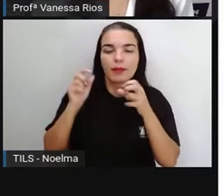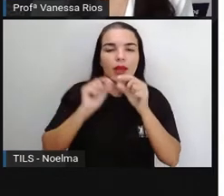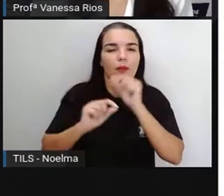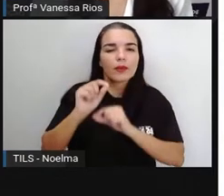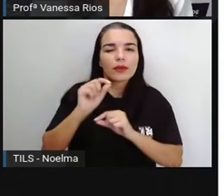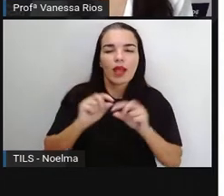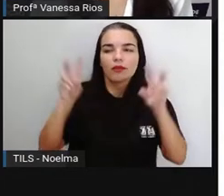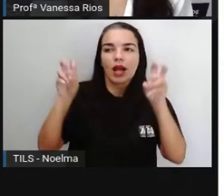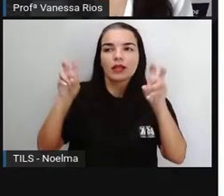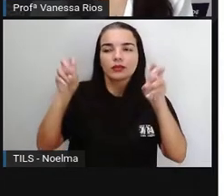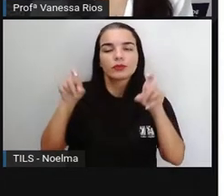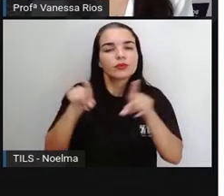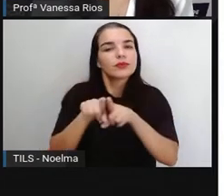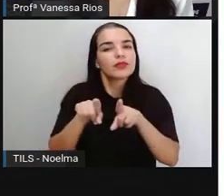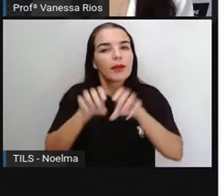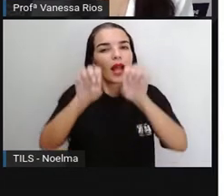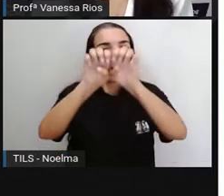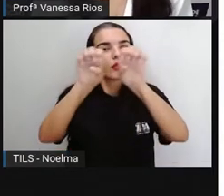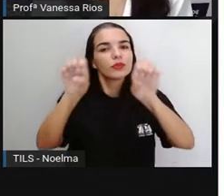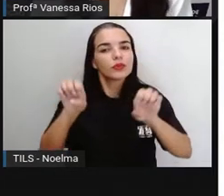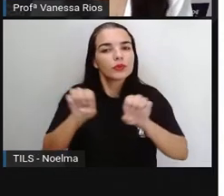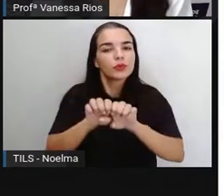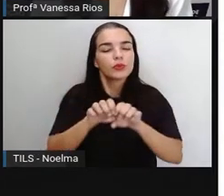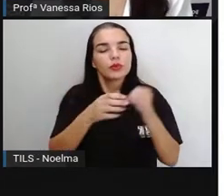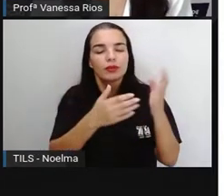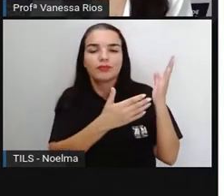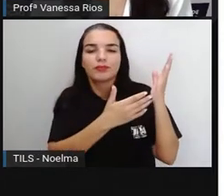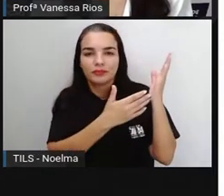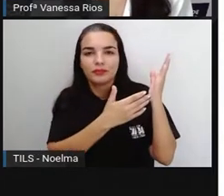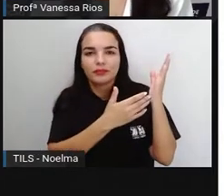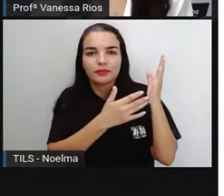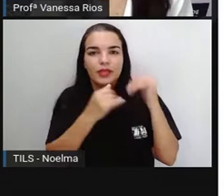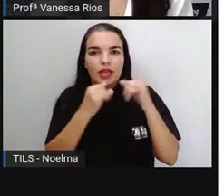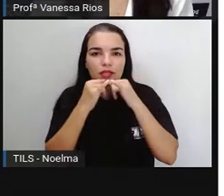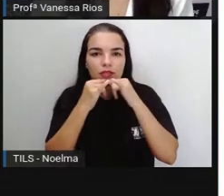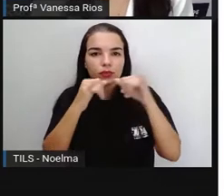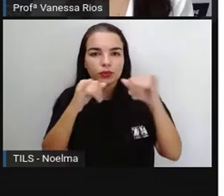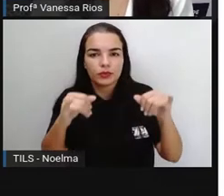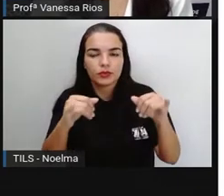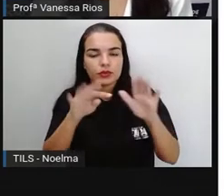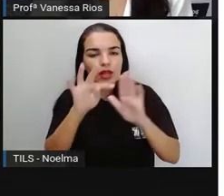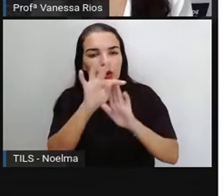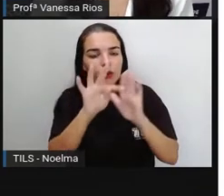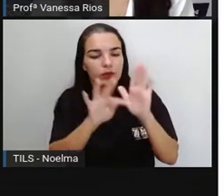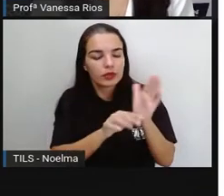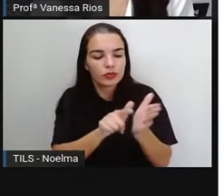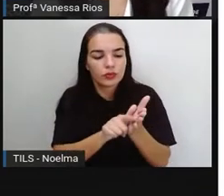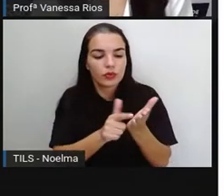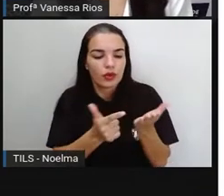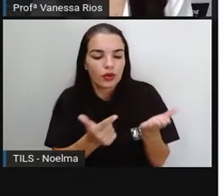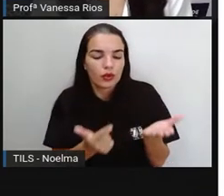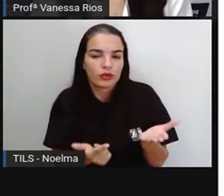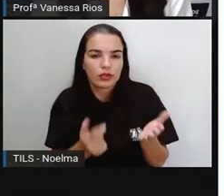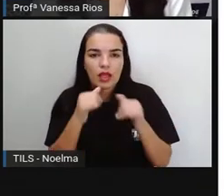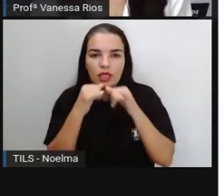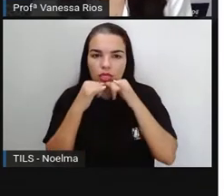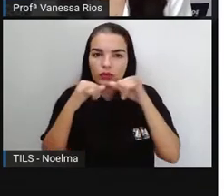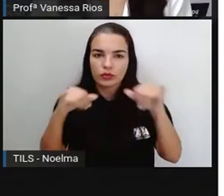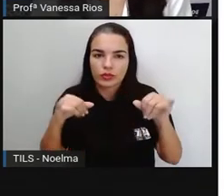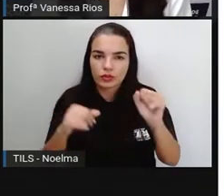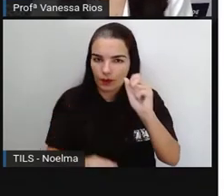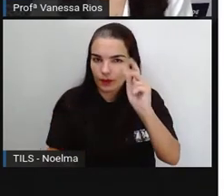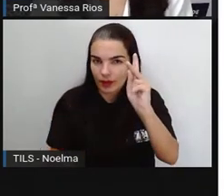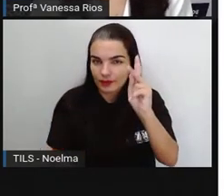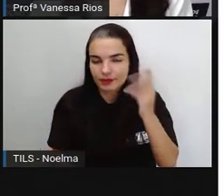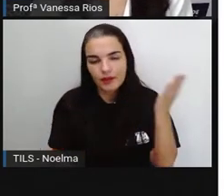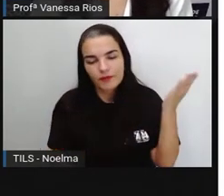assunto e sobre também a estrutura desse gênero textual, que é um texto jornalístico e que se chama notícia, tá